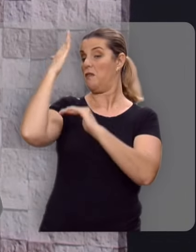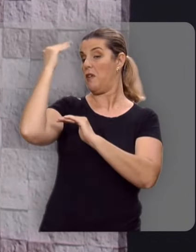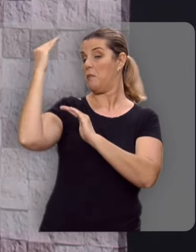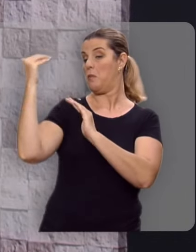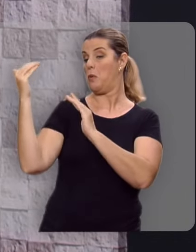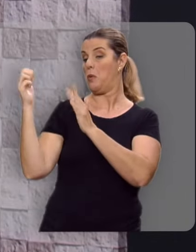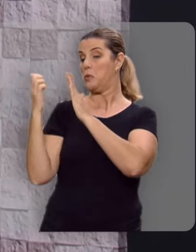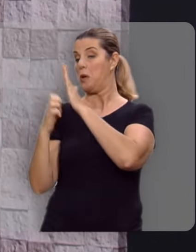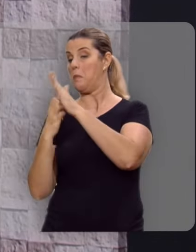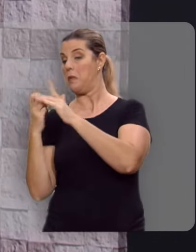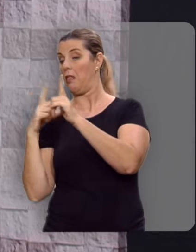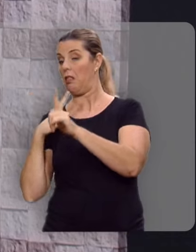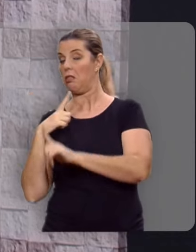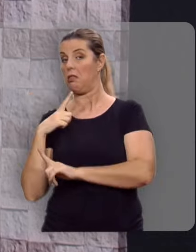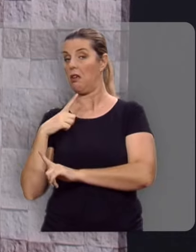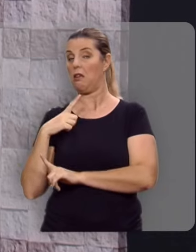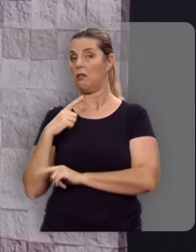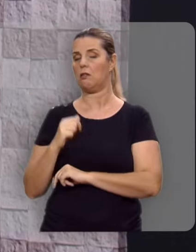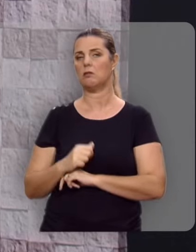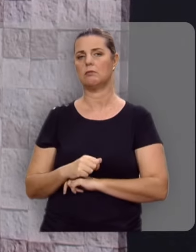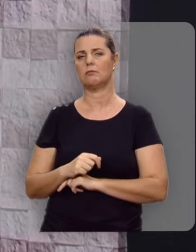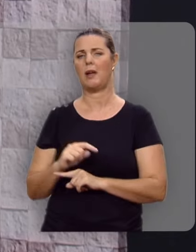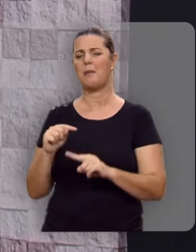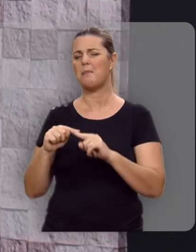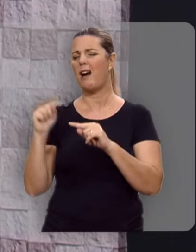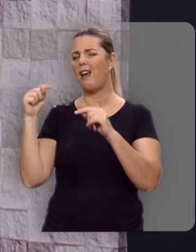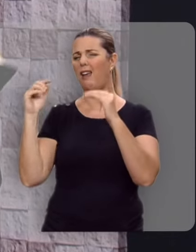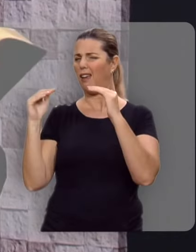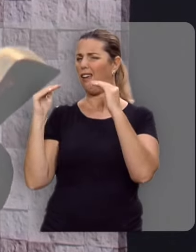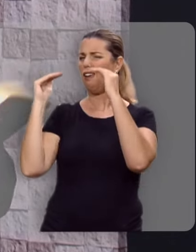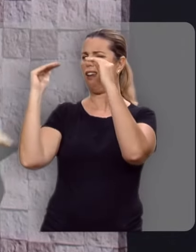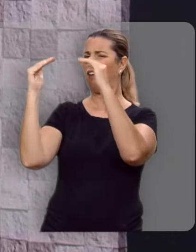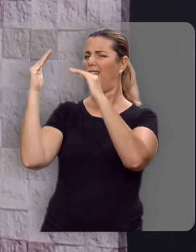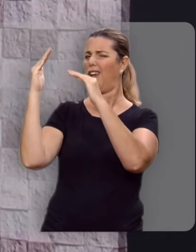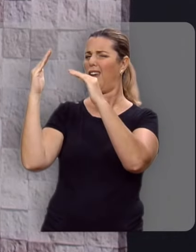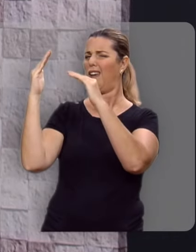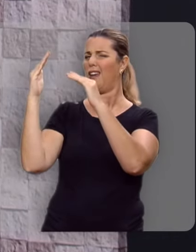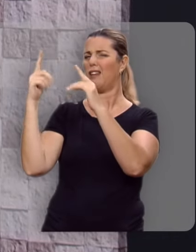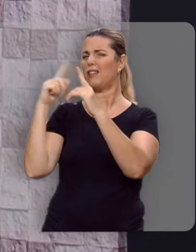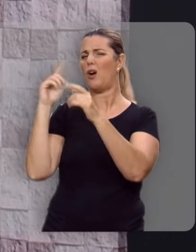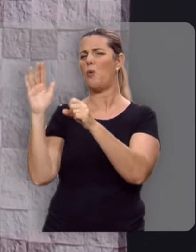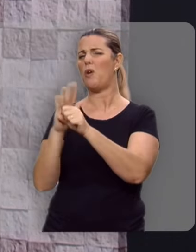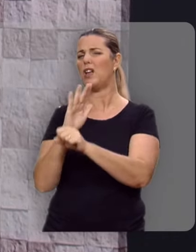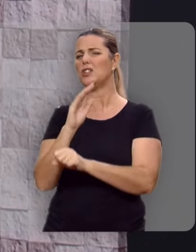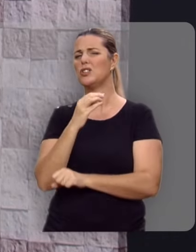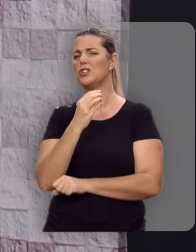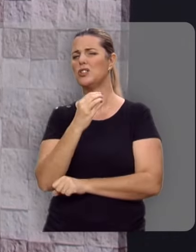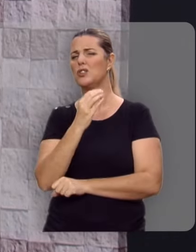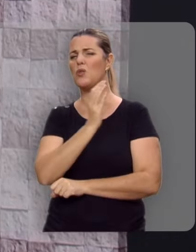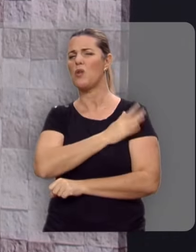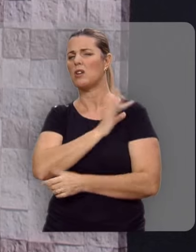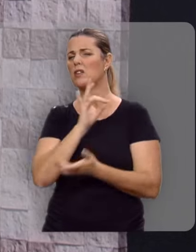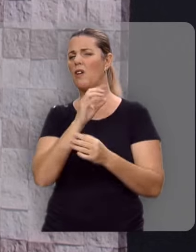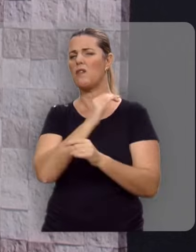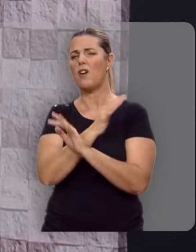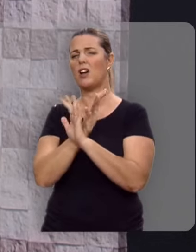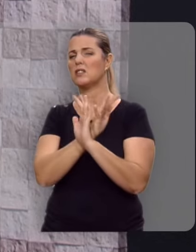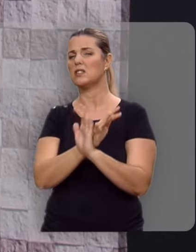elevada na empresa que você trabalha, mas essa posição social não preenche o vazio do seu coração.